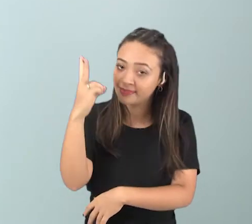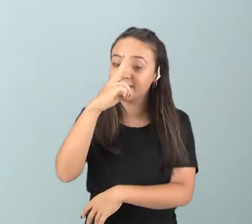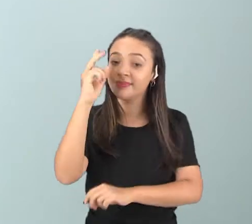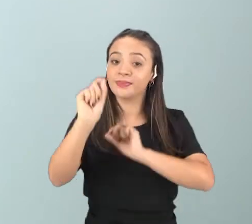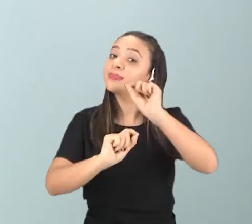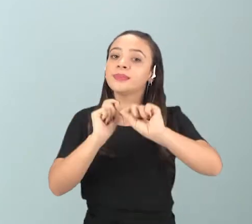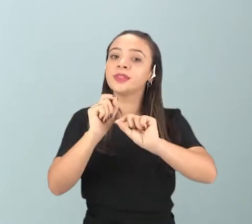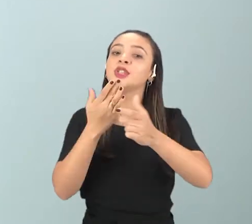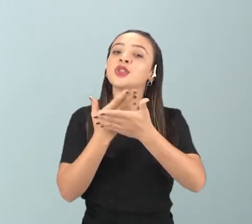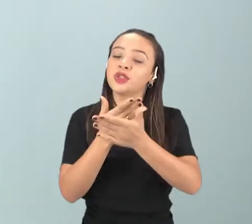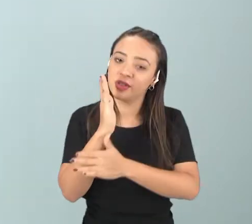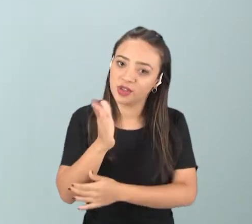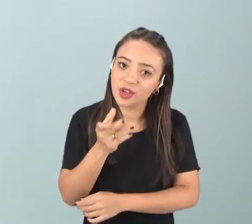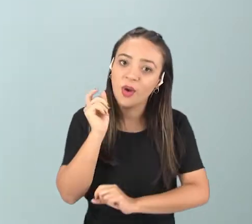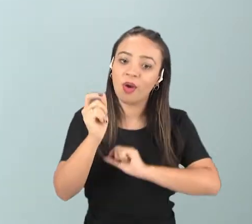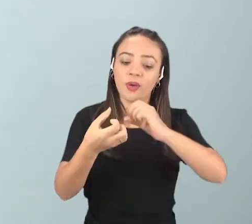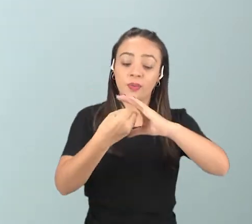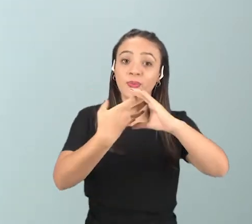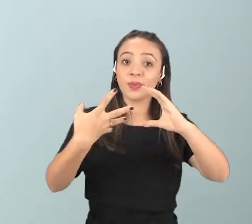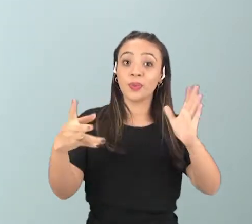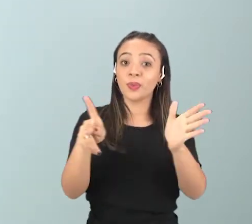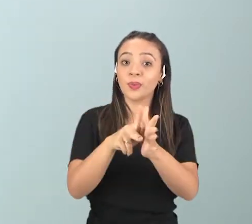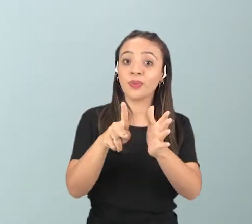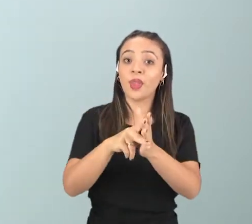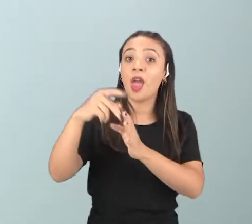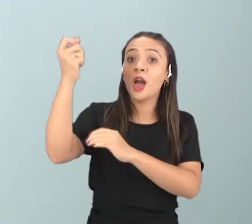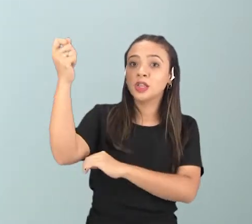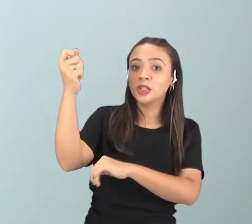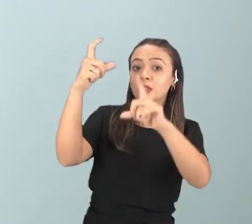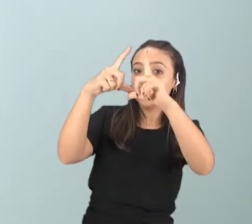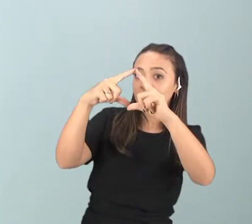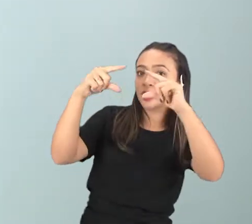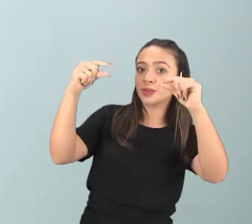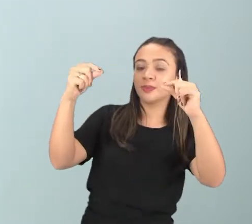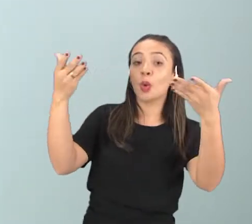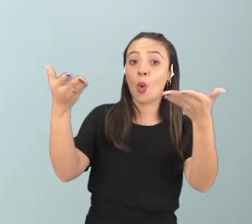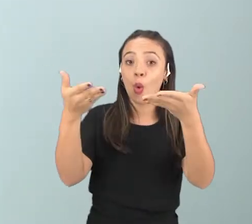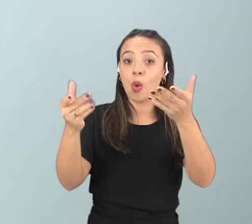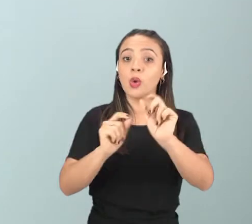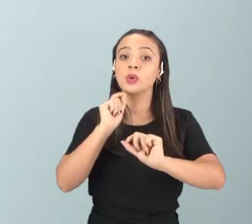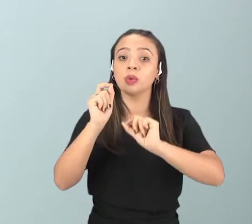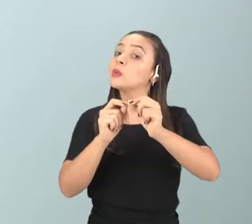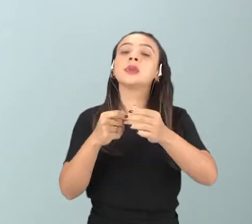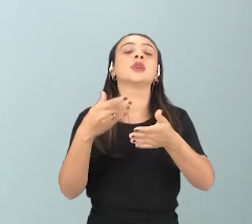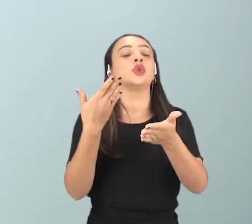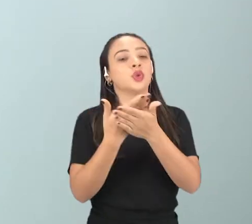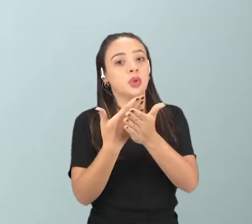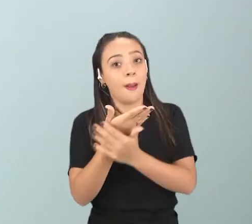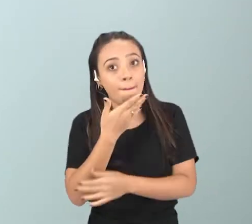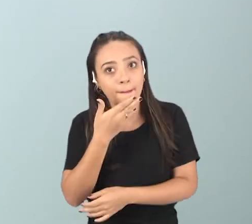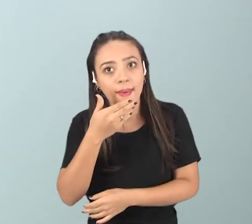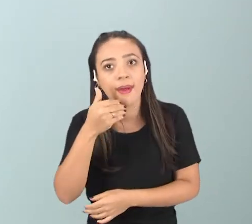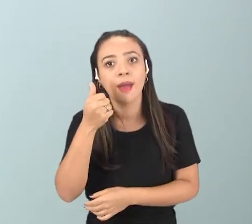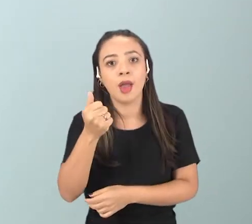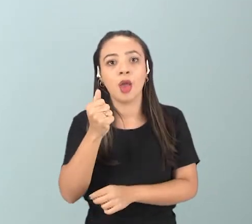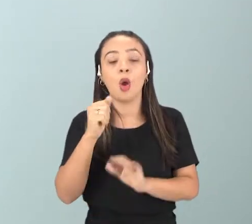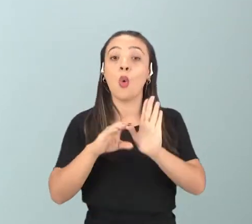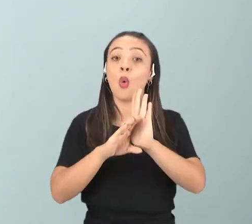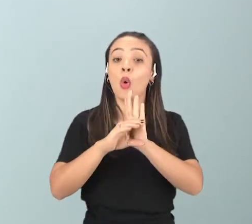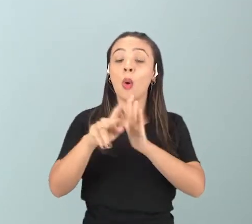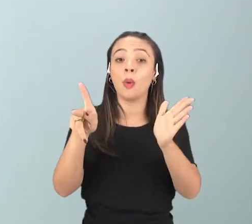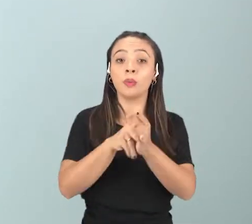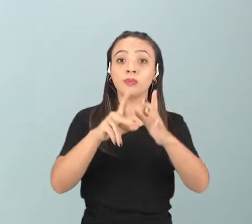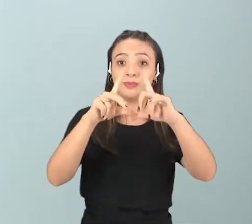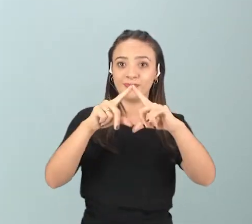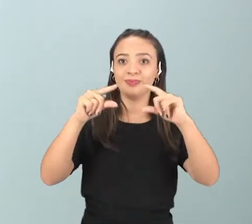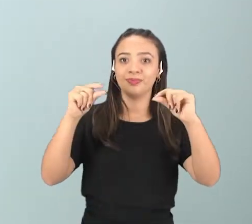lá que na aula passada nós estudamos as características da Lua. Na aula de hoje nós vamos aprofundar um pouquinho alguns conceitos sobre